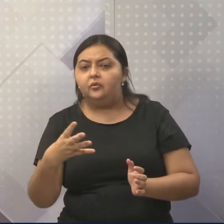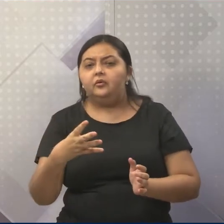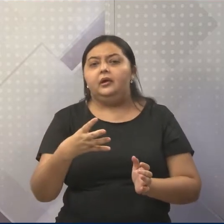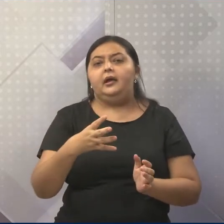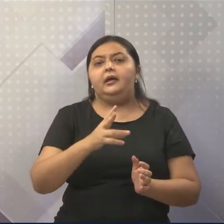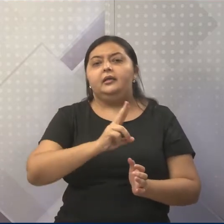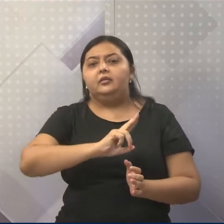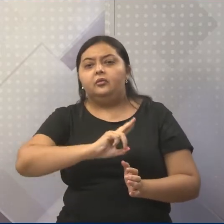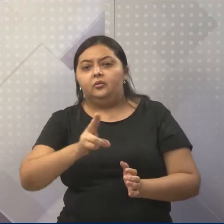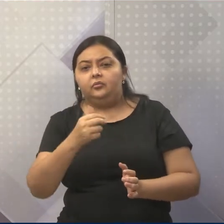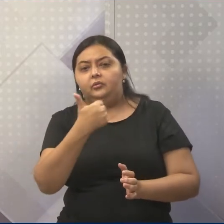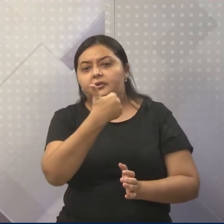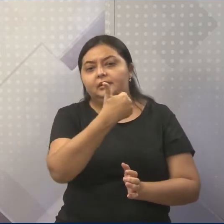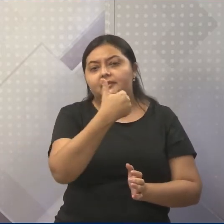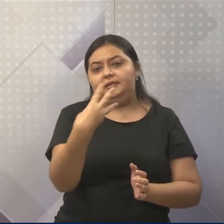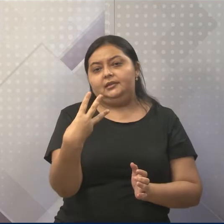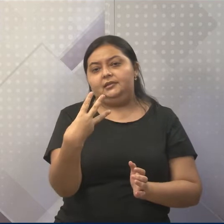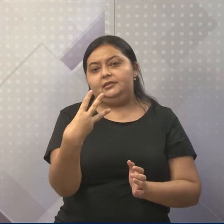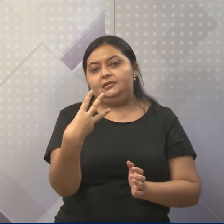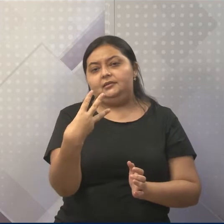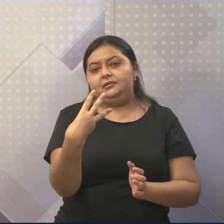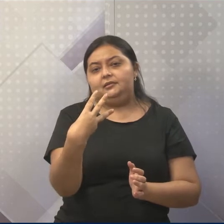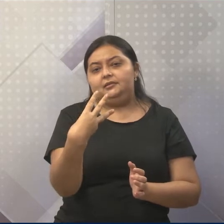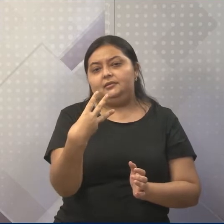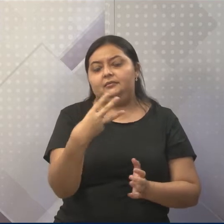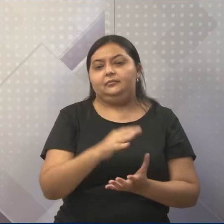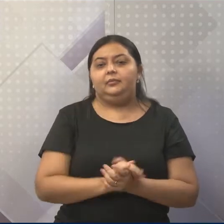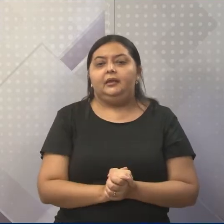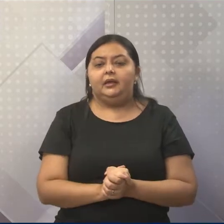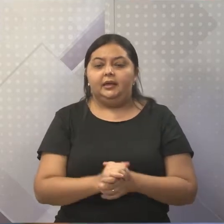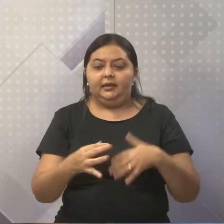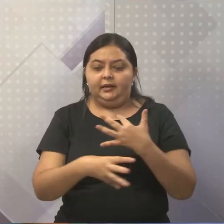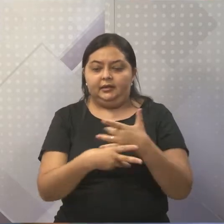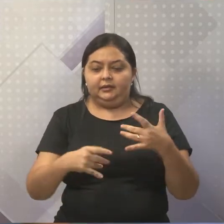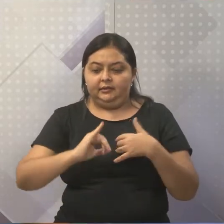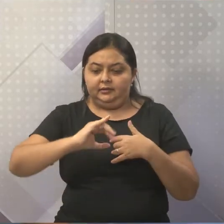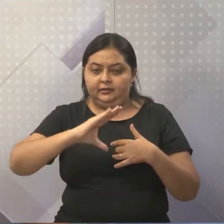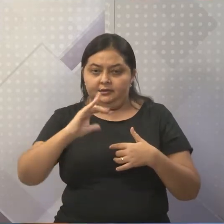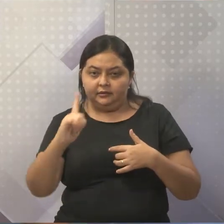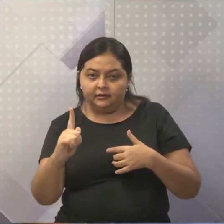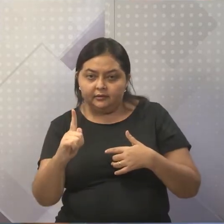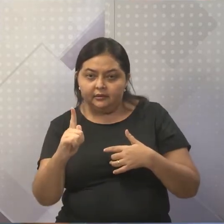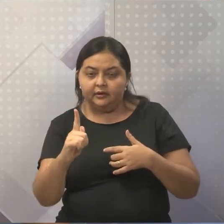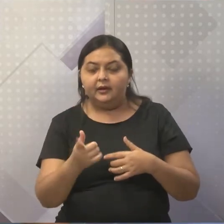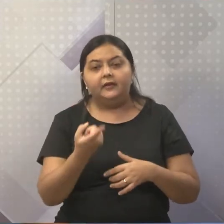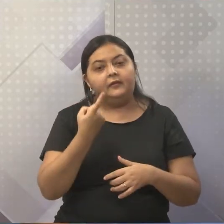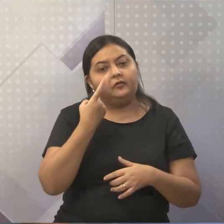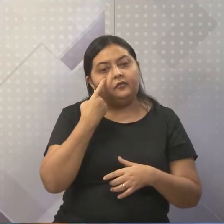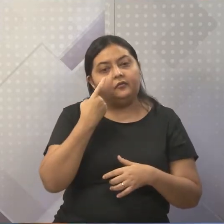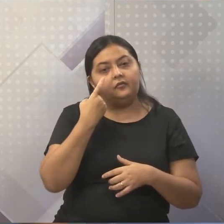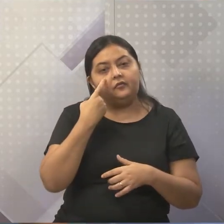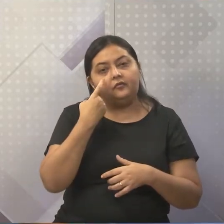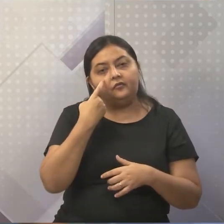E, por isso, ficou chamado, conhecido como 13, que é da cidade de Campina Grande. E eles foram olhar